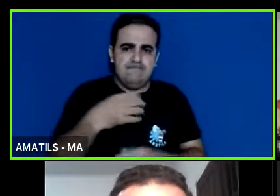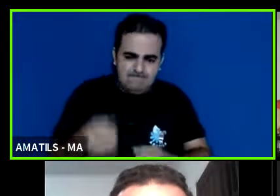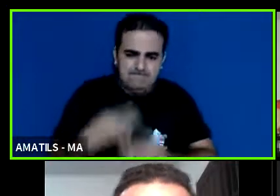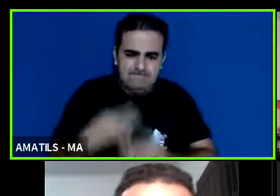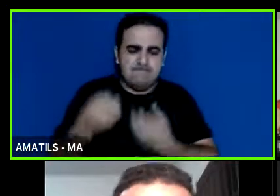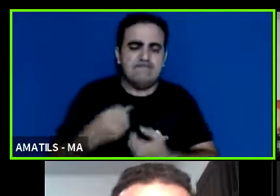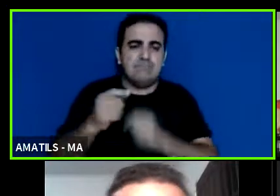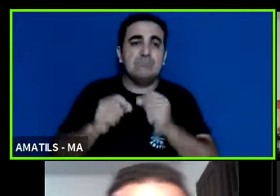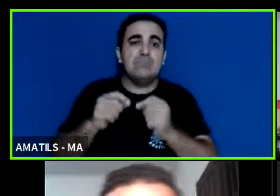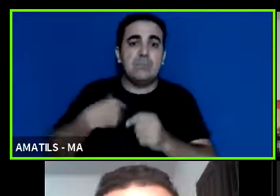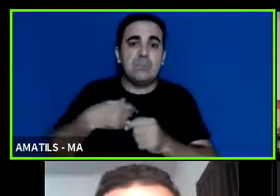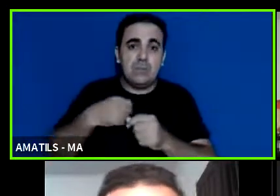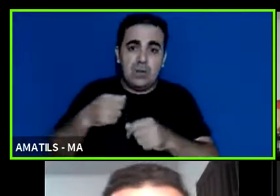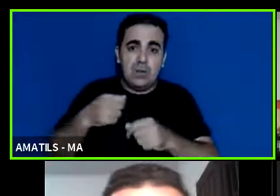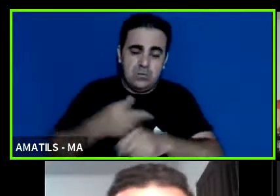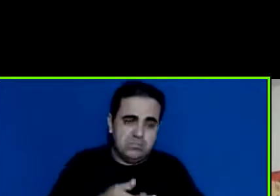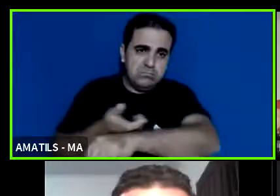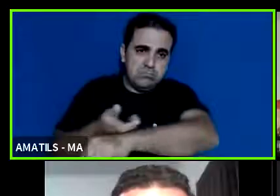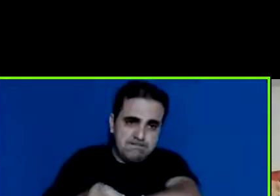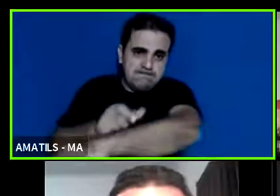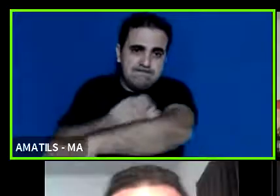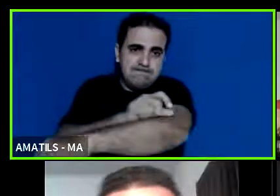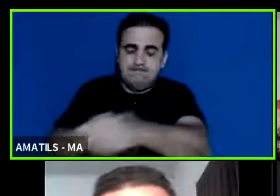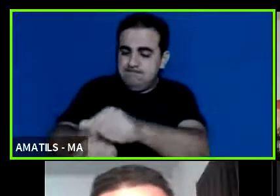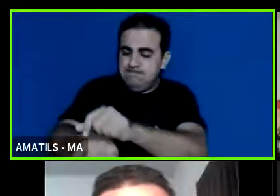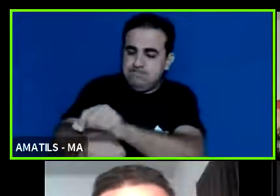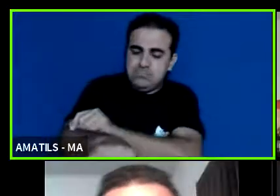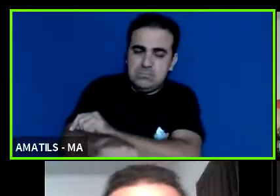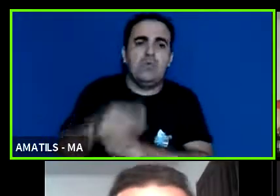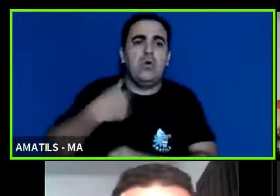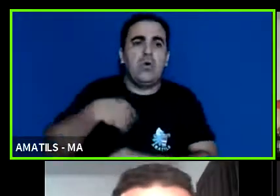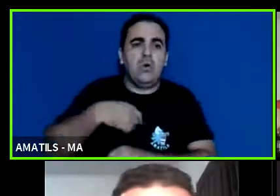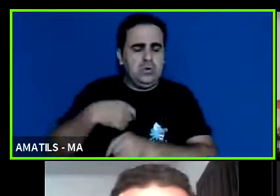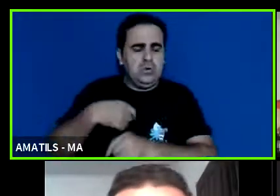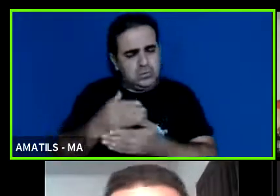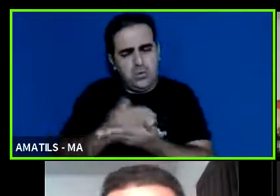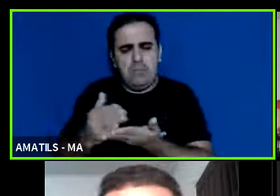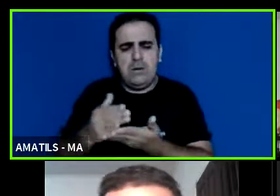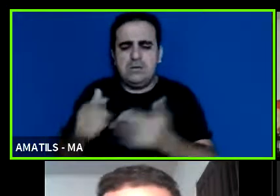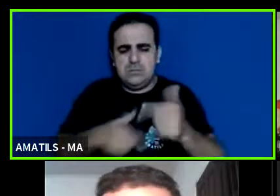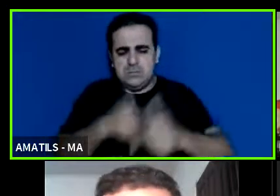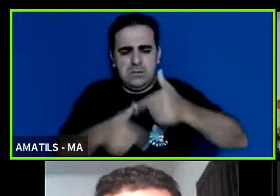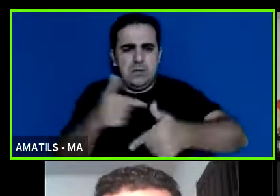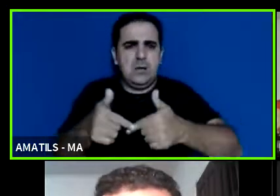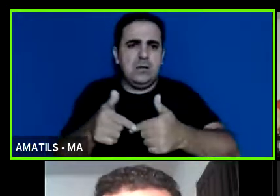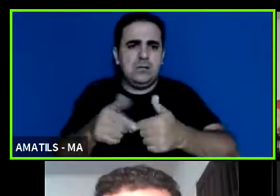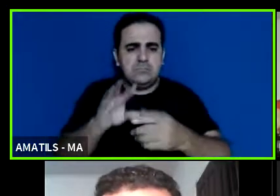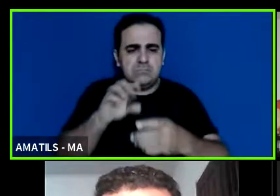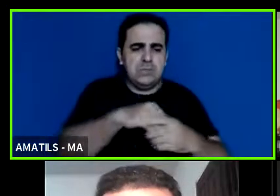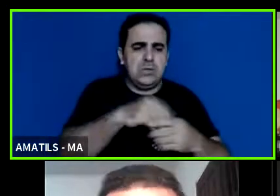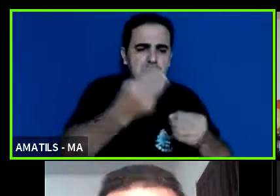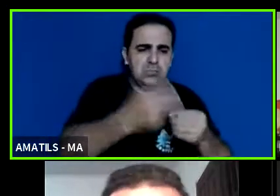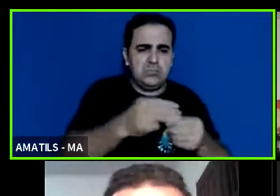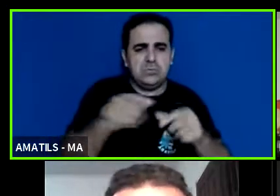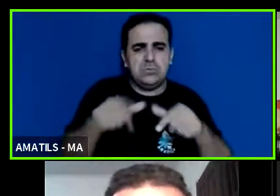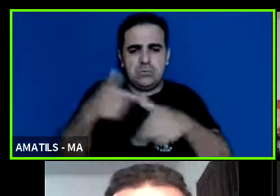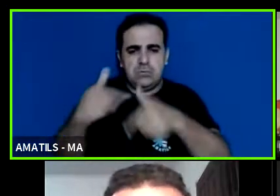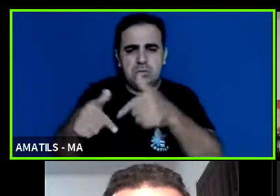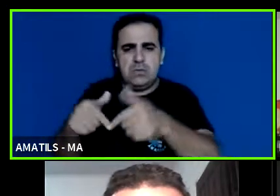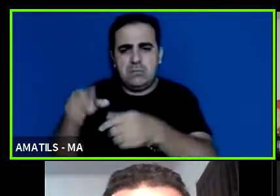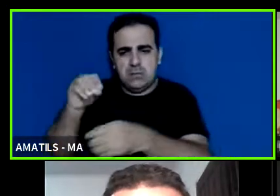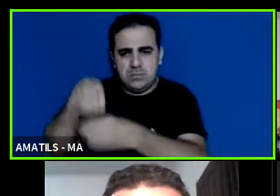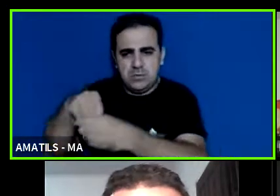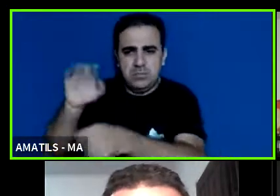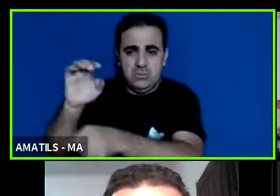arguir as secretarias tanto municipais como também a secretaria estadual Dilson você ia falar